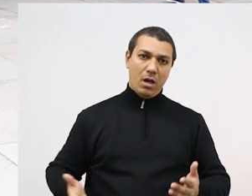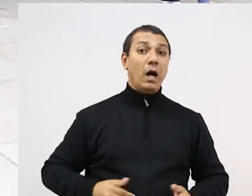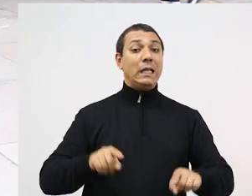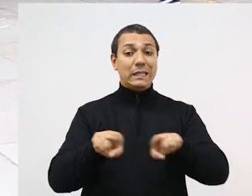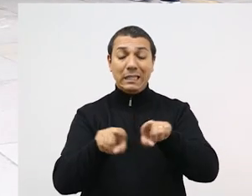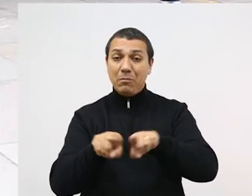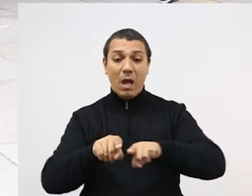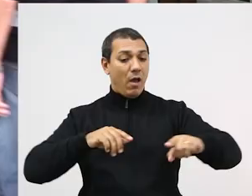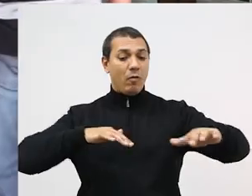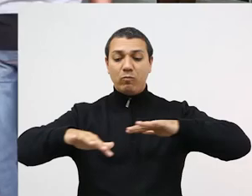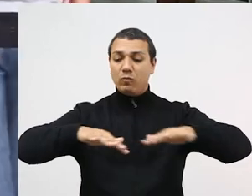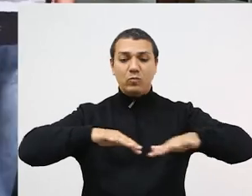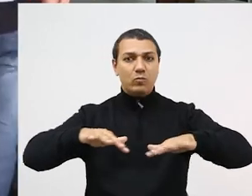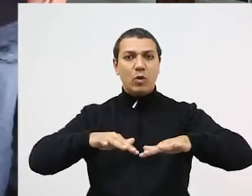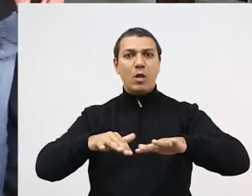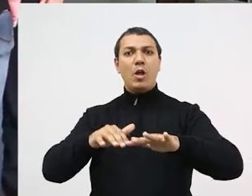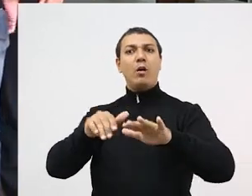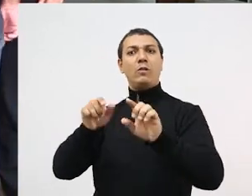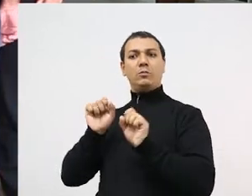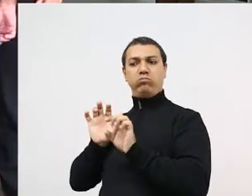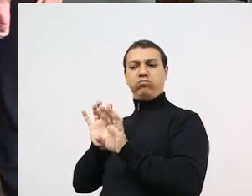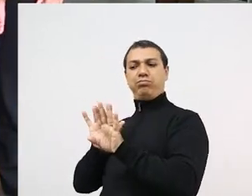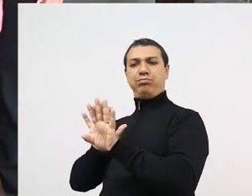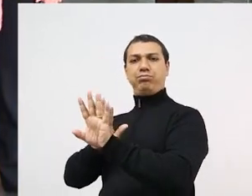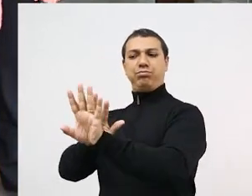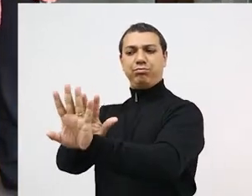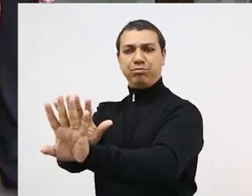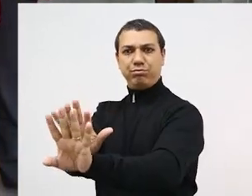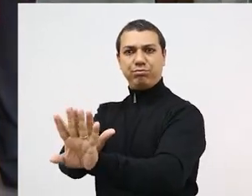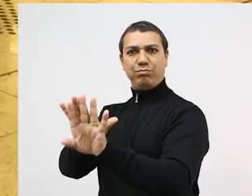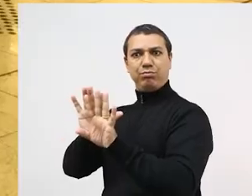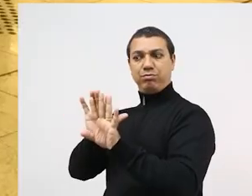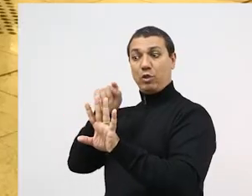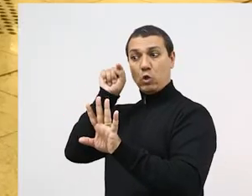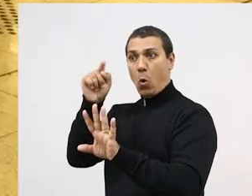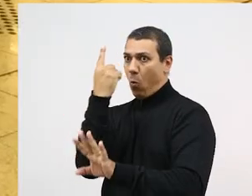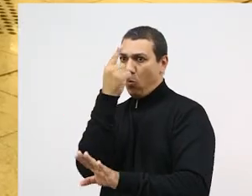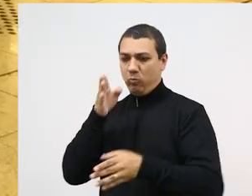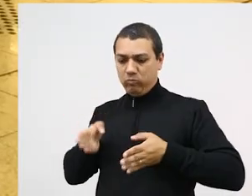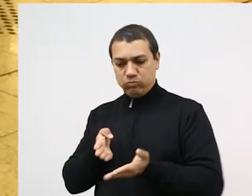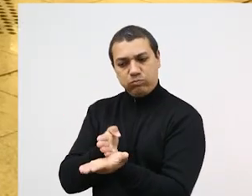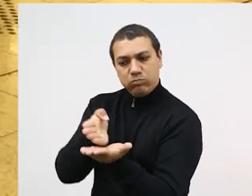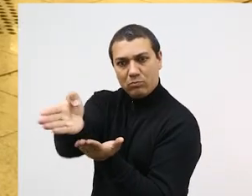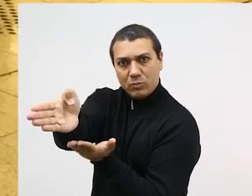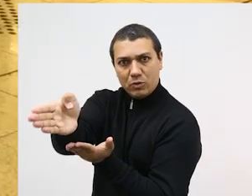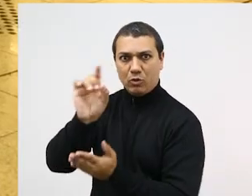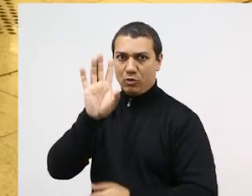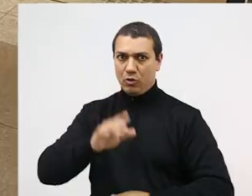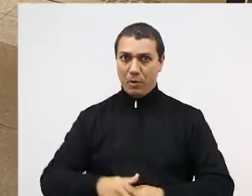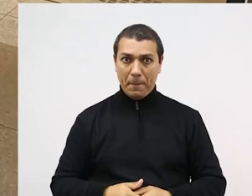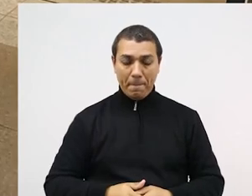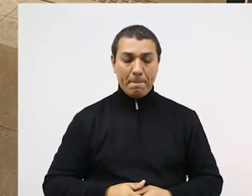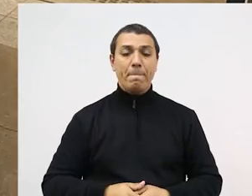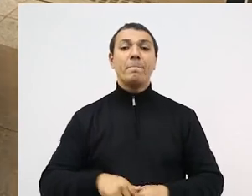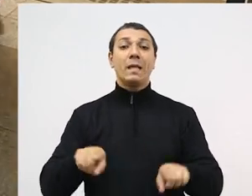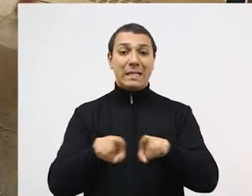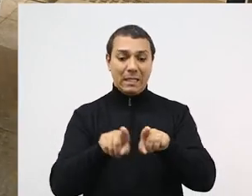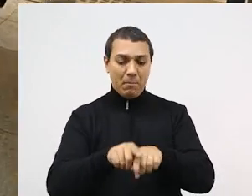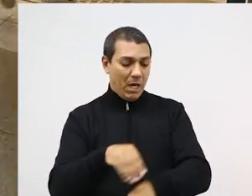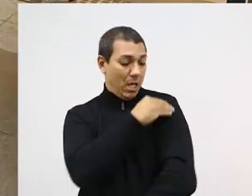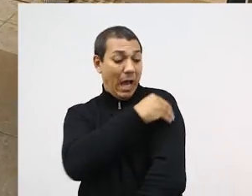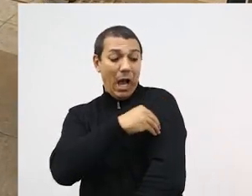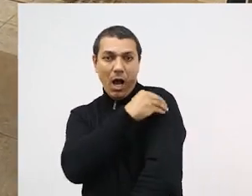fluxos de movimentação de sentido único nas entradas e saídas. O uso de máscara e o fornecimento de itens de